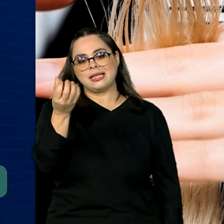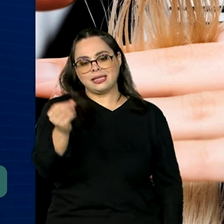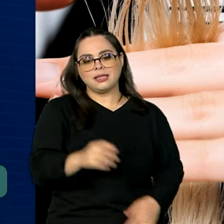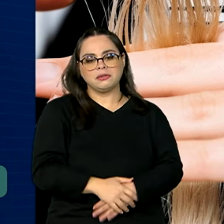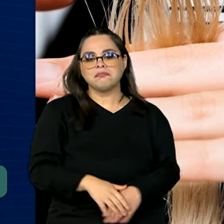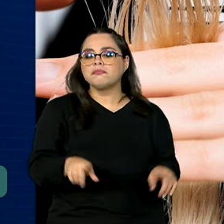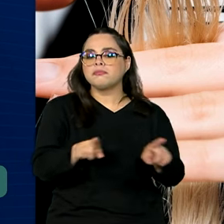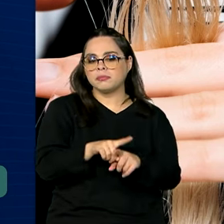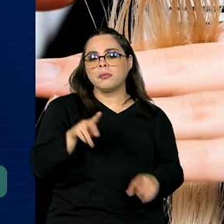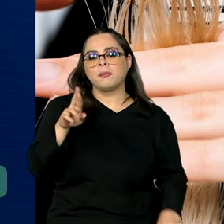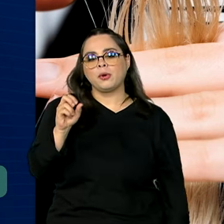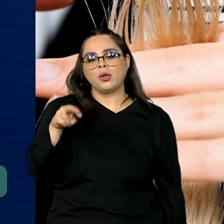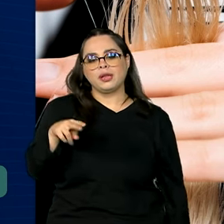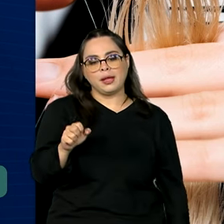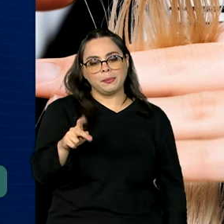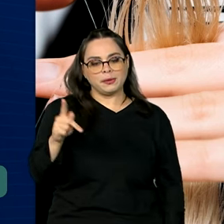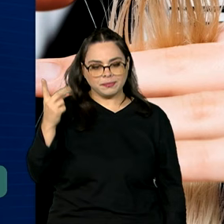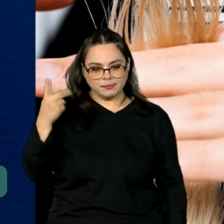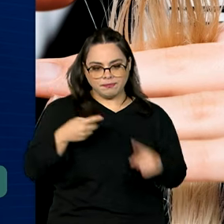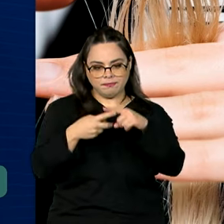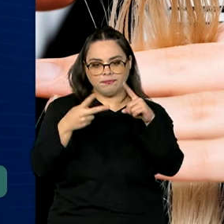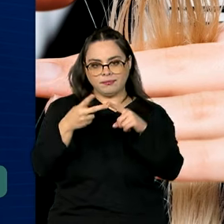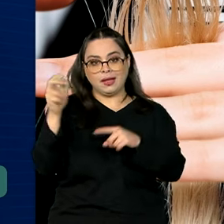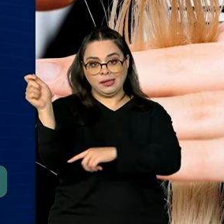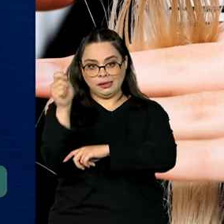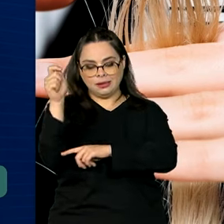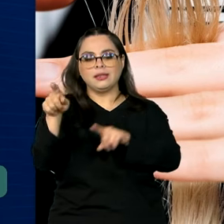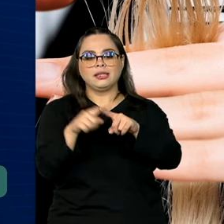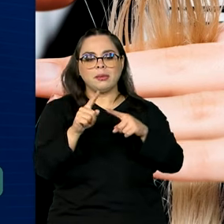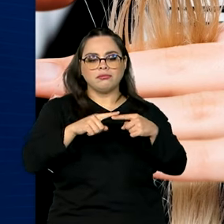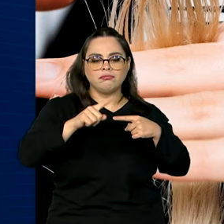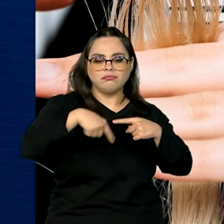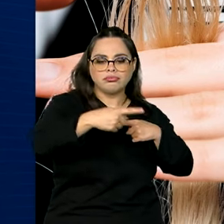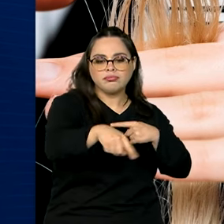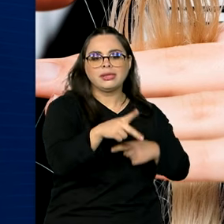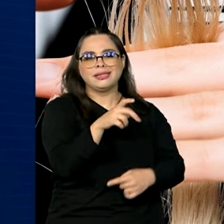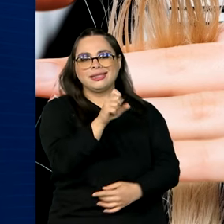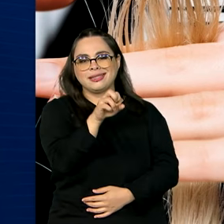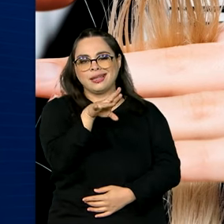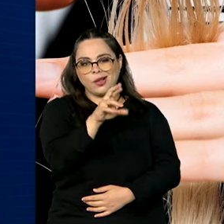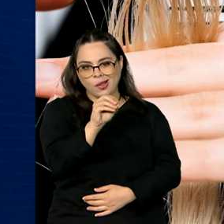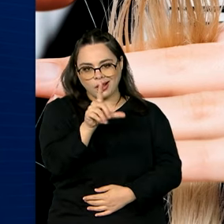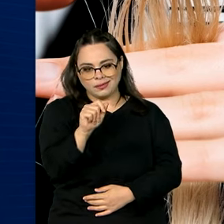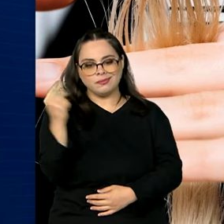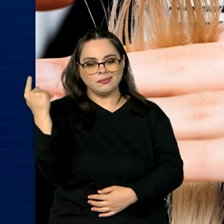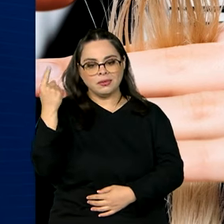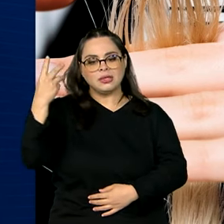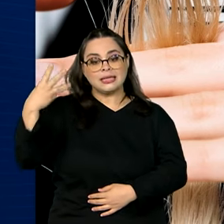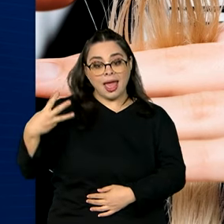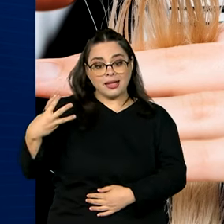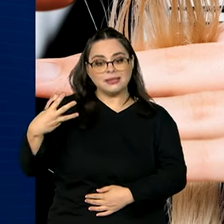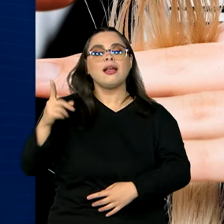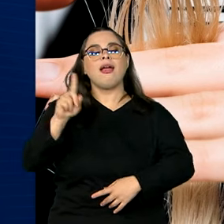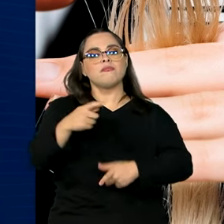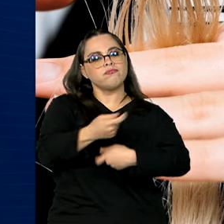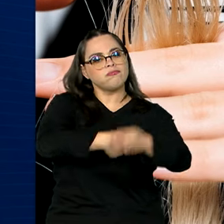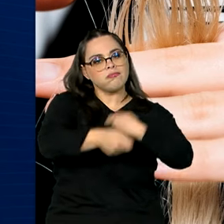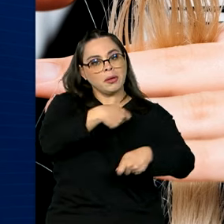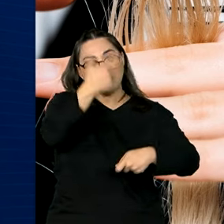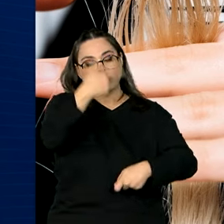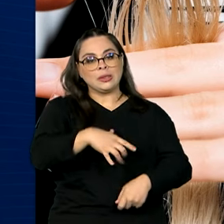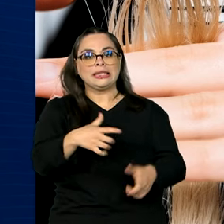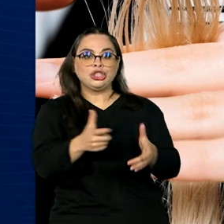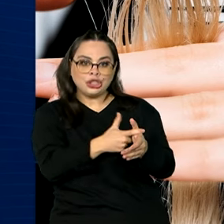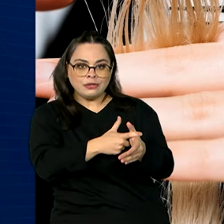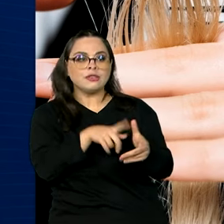o Pronamp Emergencial para o Rio Grande do Sul e o Desenrola Pequenos Negócios, que vai permitir a renegociação de dívidas para MEIs,